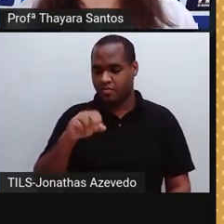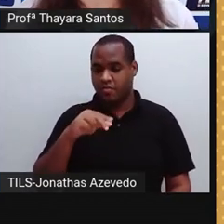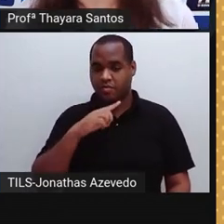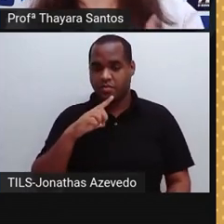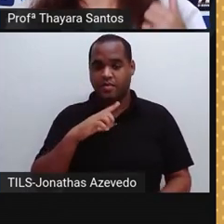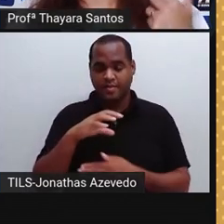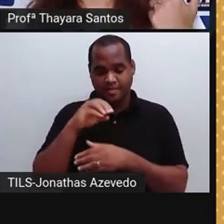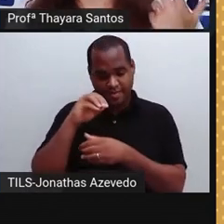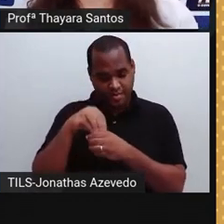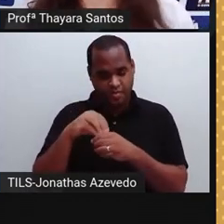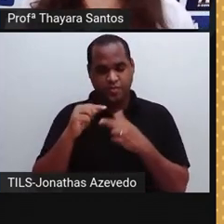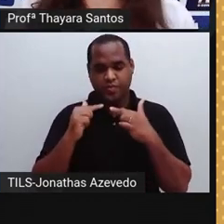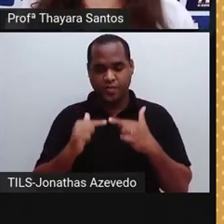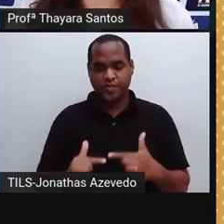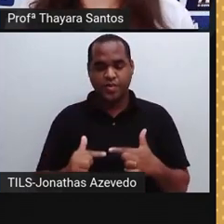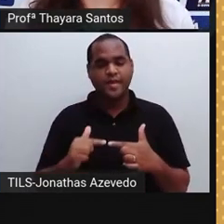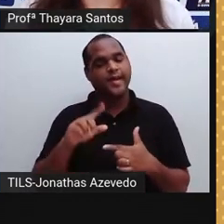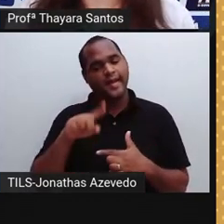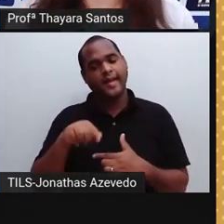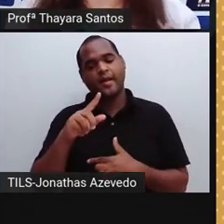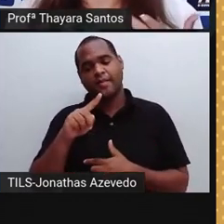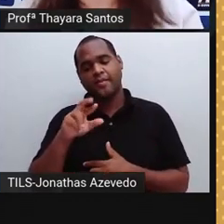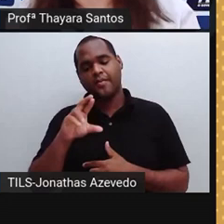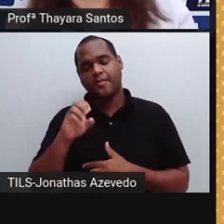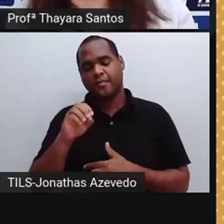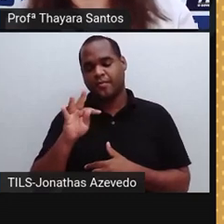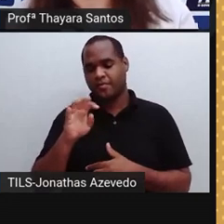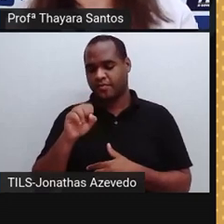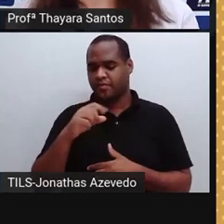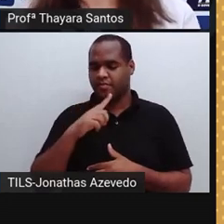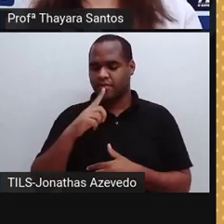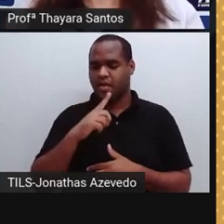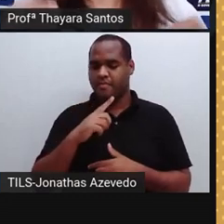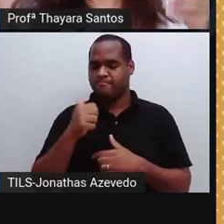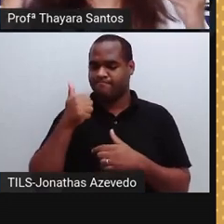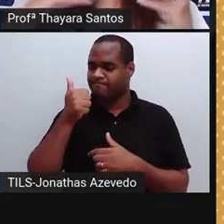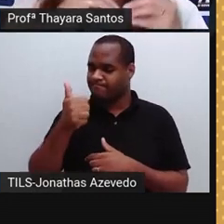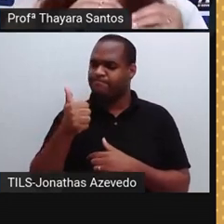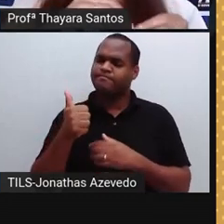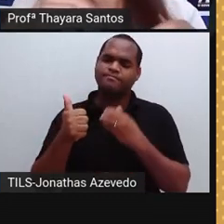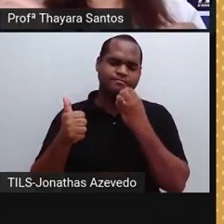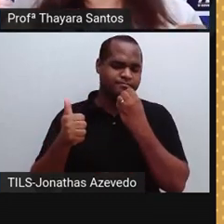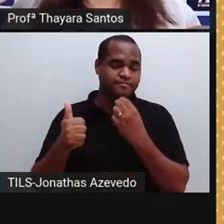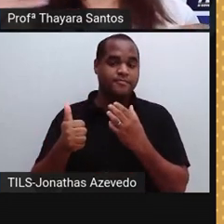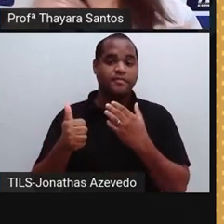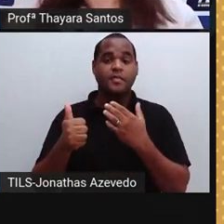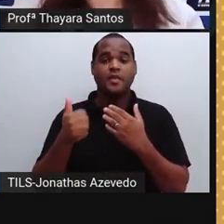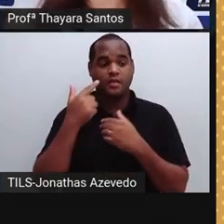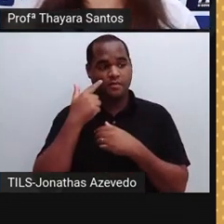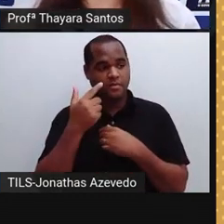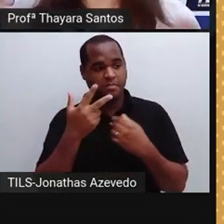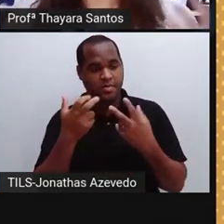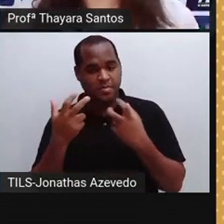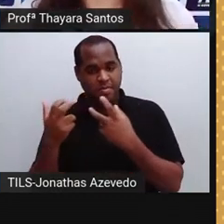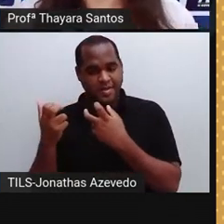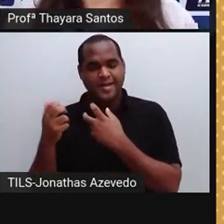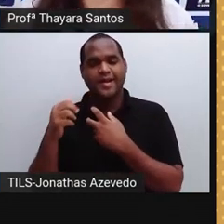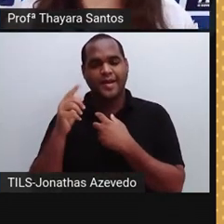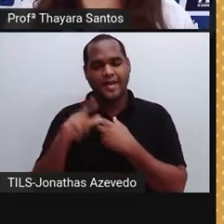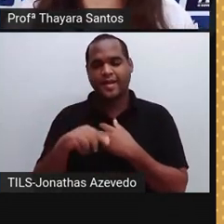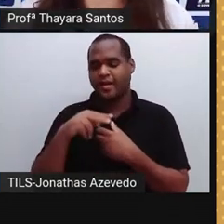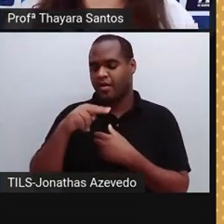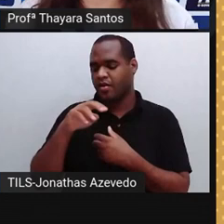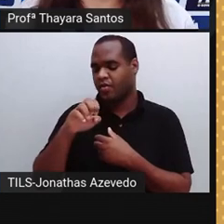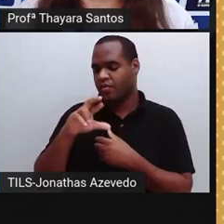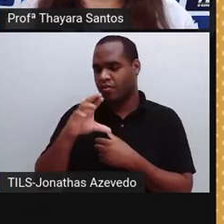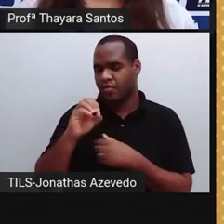já está dizendo. Os prótons têm carga elétrica positiva. E ao redor desse núcleo, existe o a gente